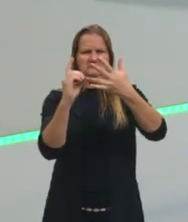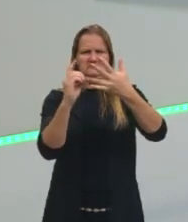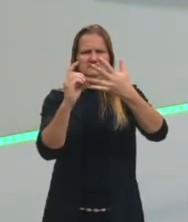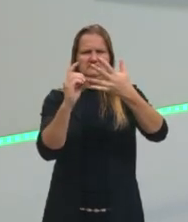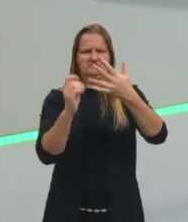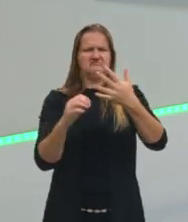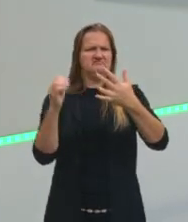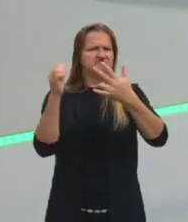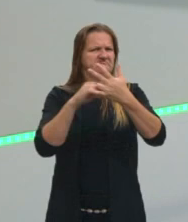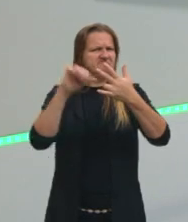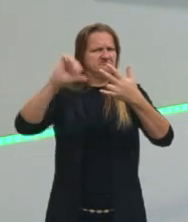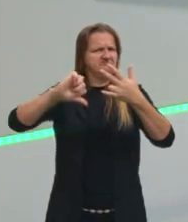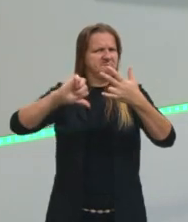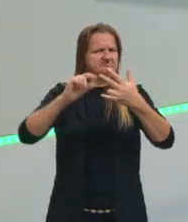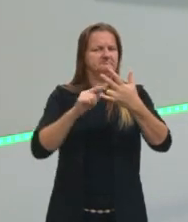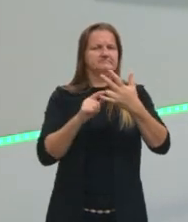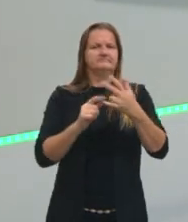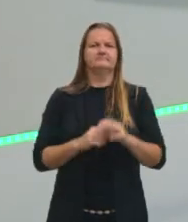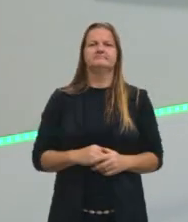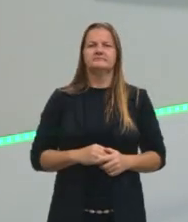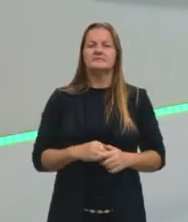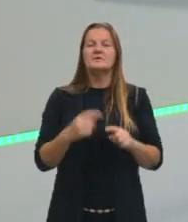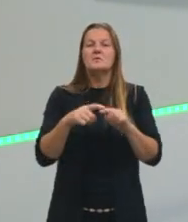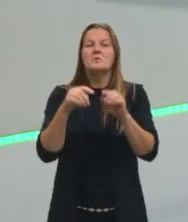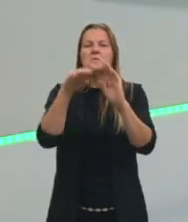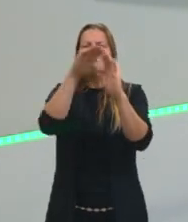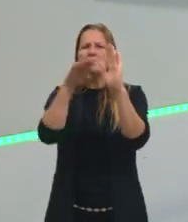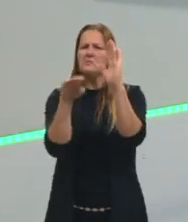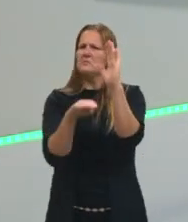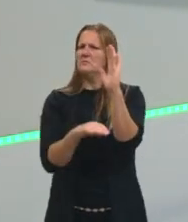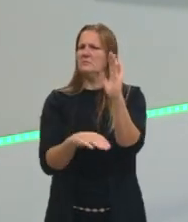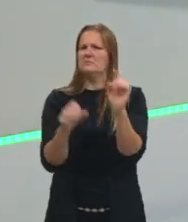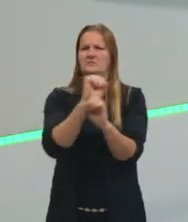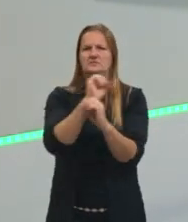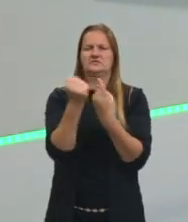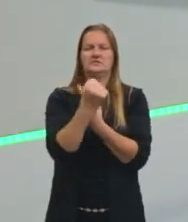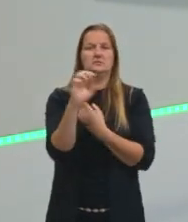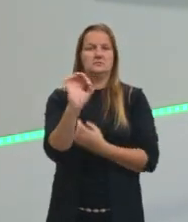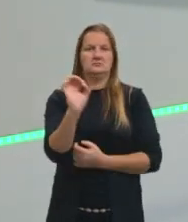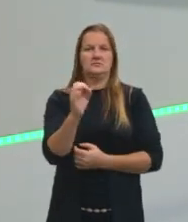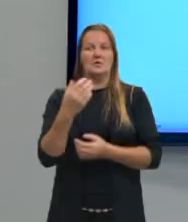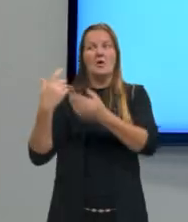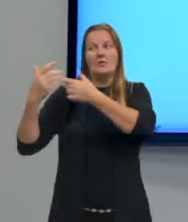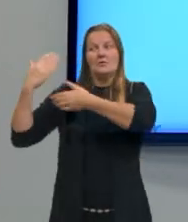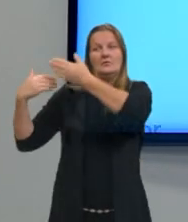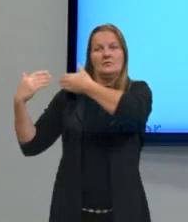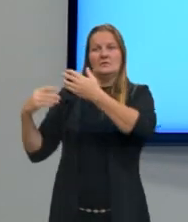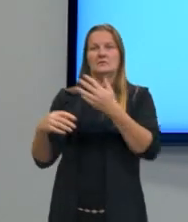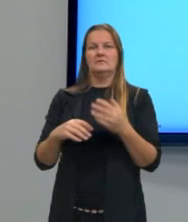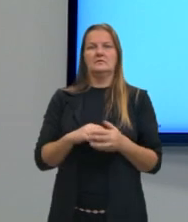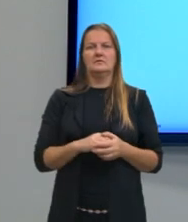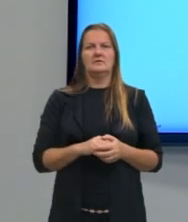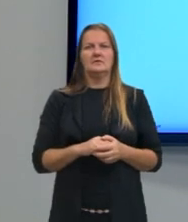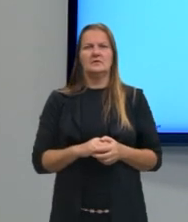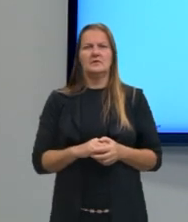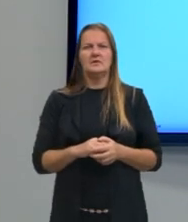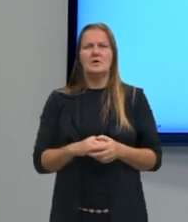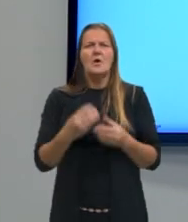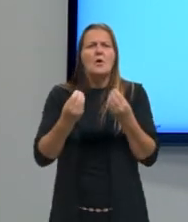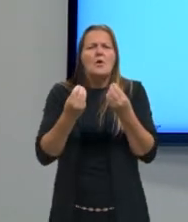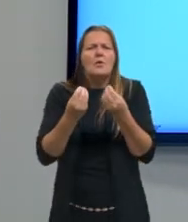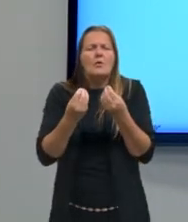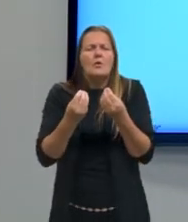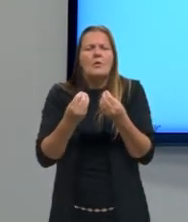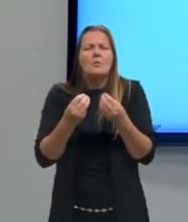social. Ali a gente está falando por uma questão de tempo. E letra D. O modo de falar